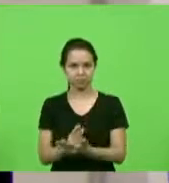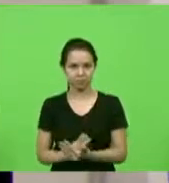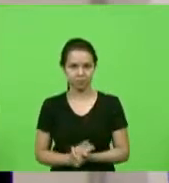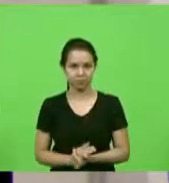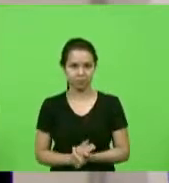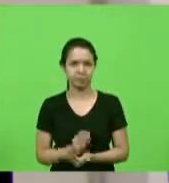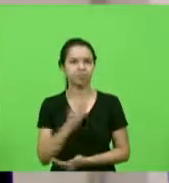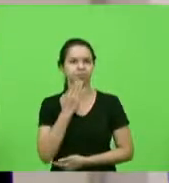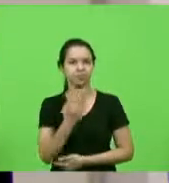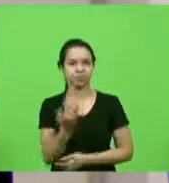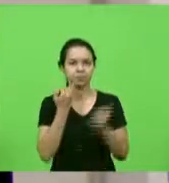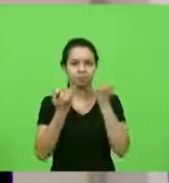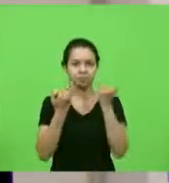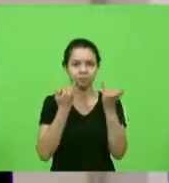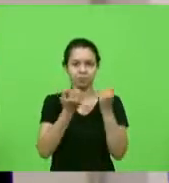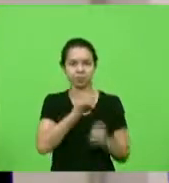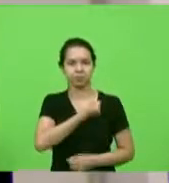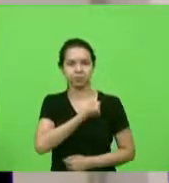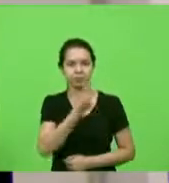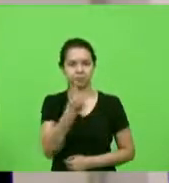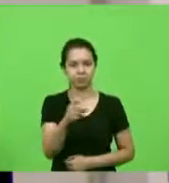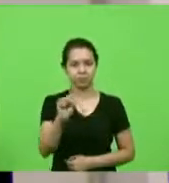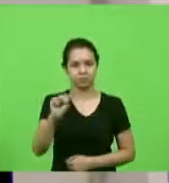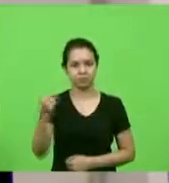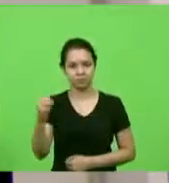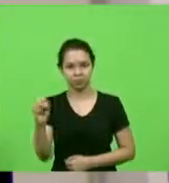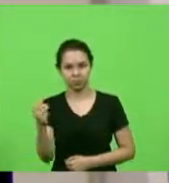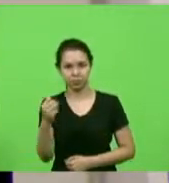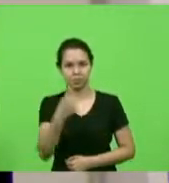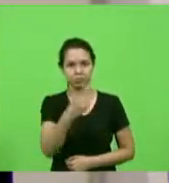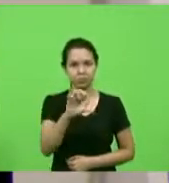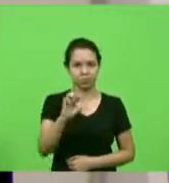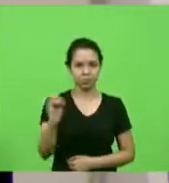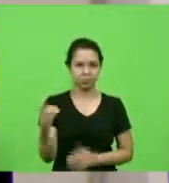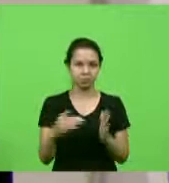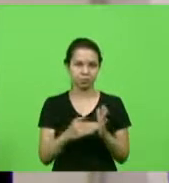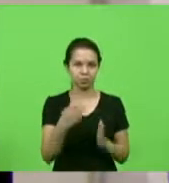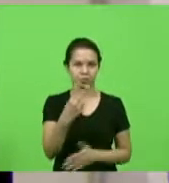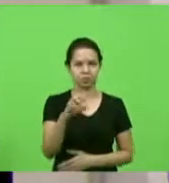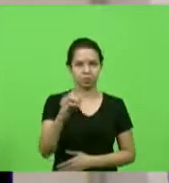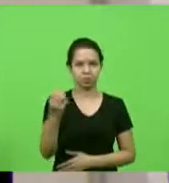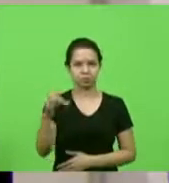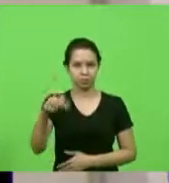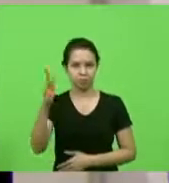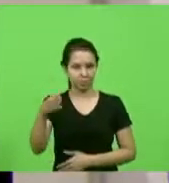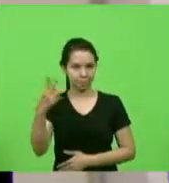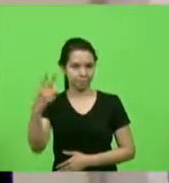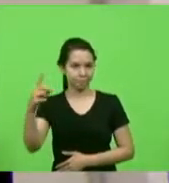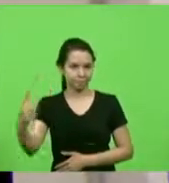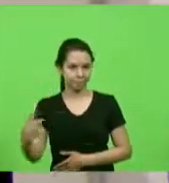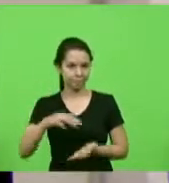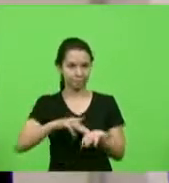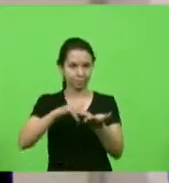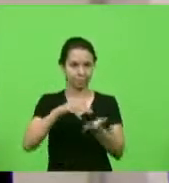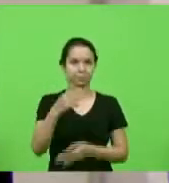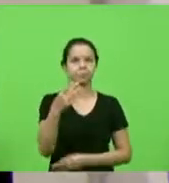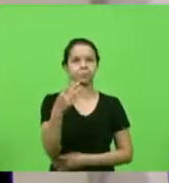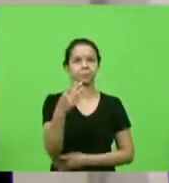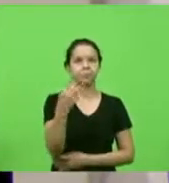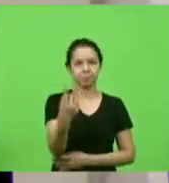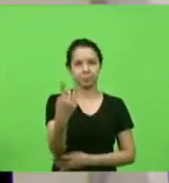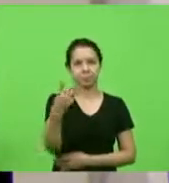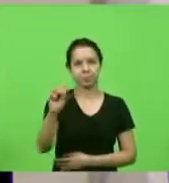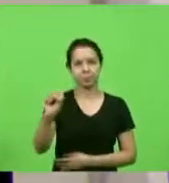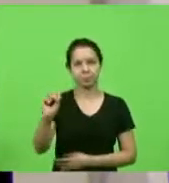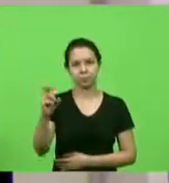188 e 190 a 207 barra 2021, as moções 185